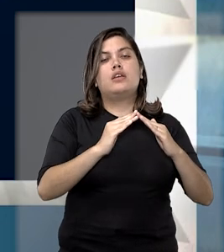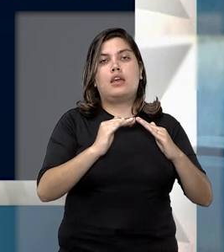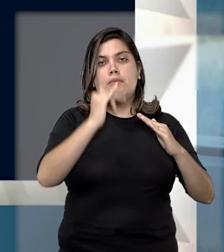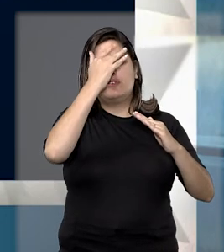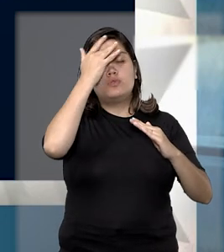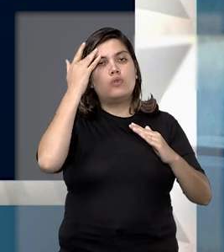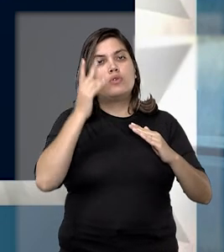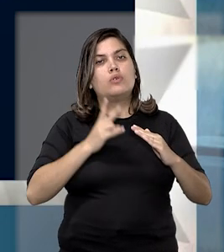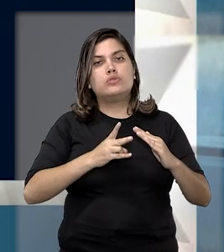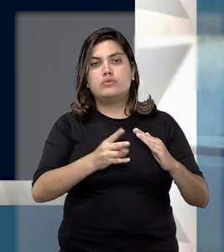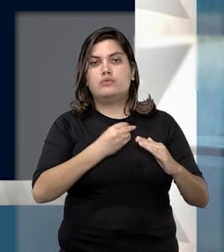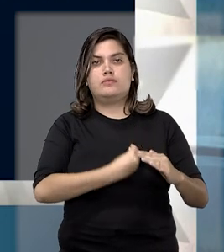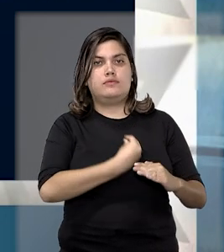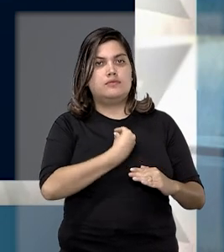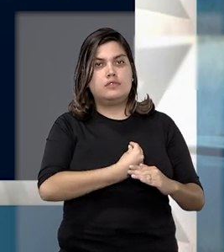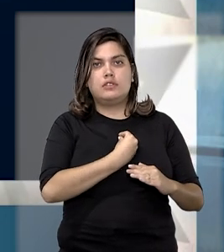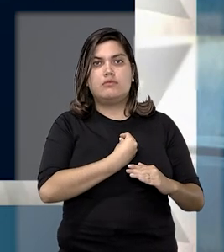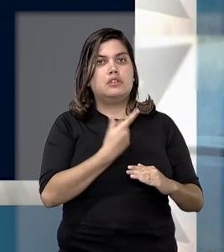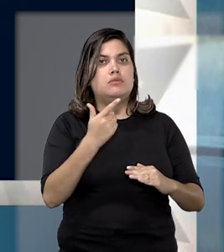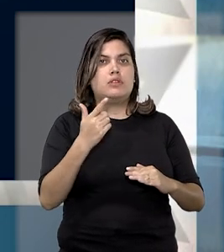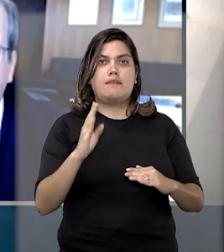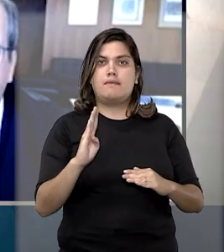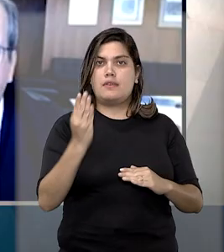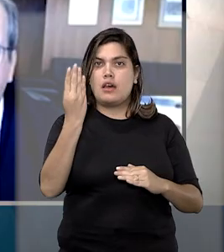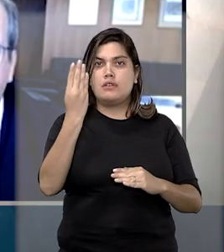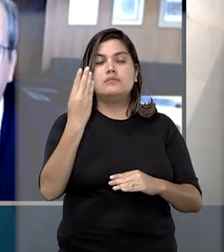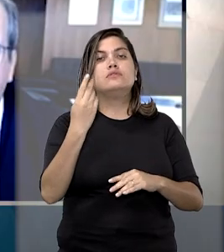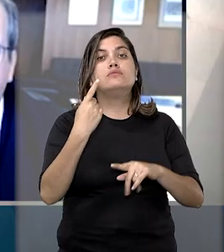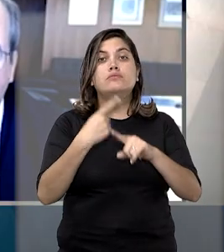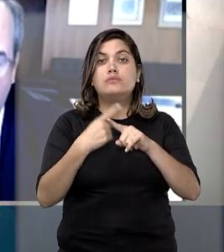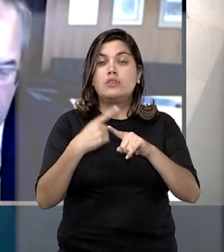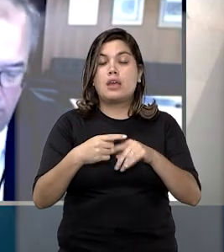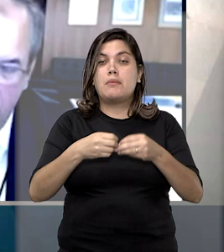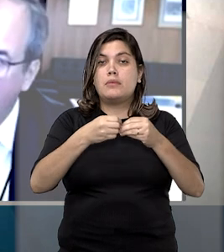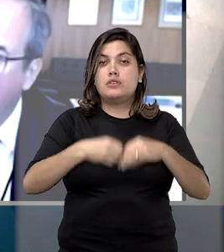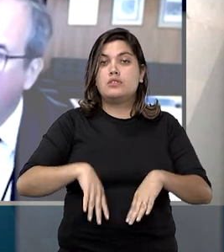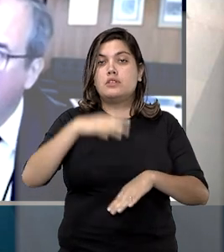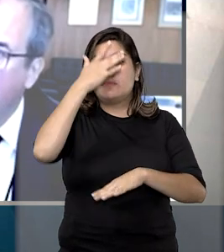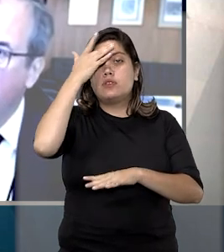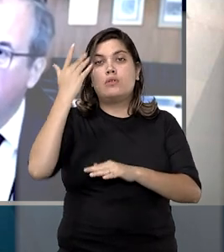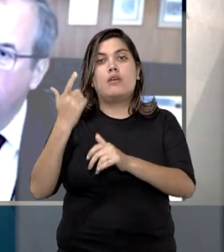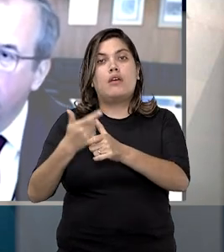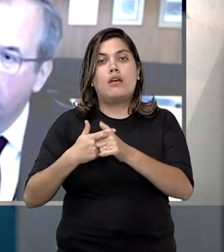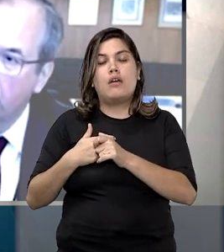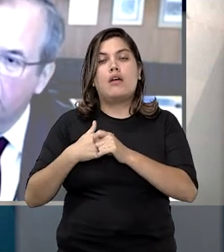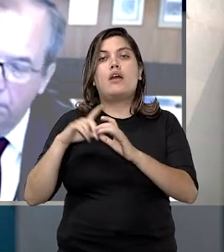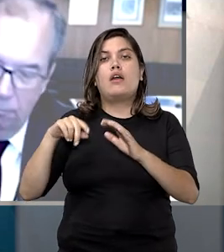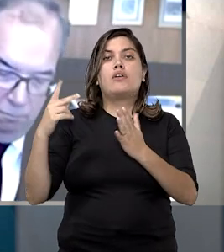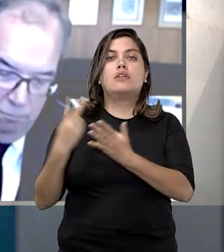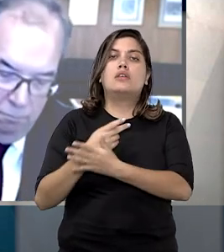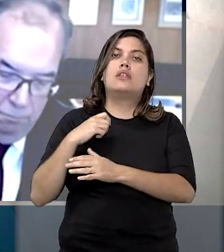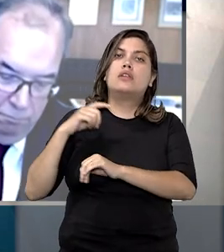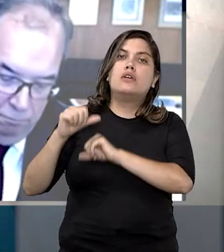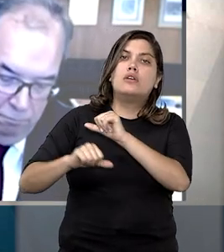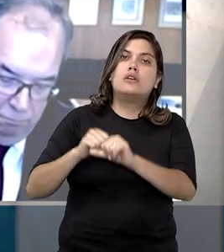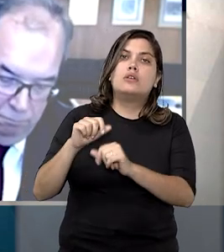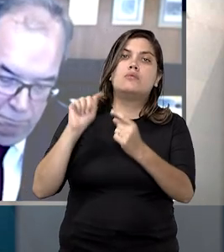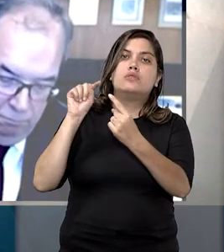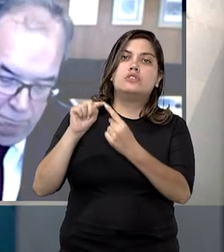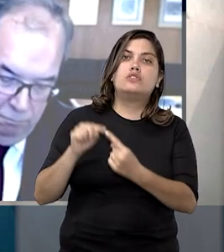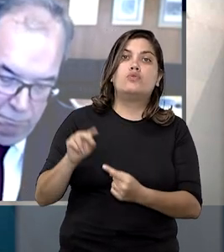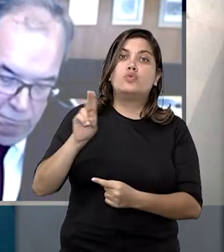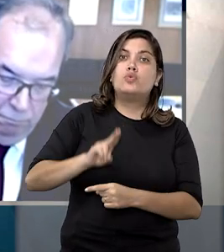permaneceu residindo não configurou fraude, uma vez que o prejuízo ao credor seria causado pela alteração da